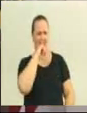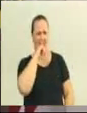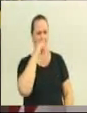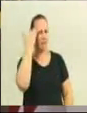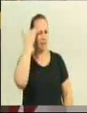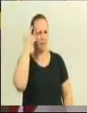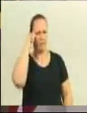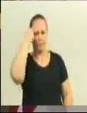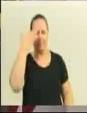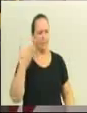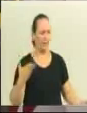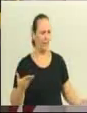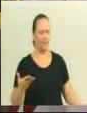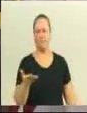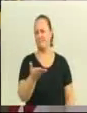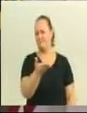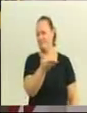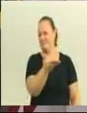o Tijucano, alguns branquelas.